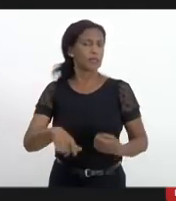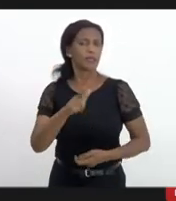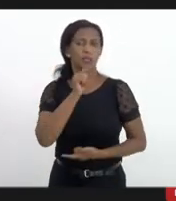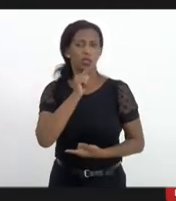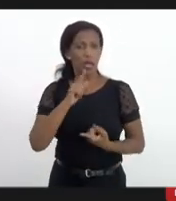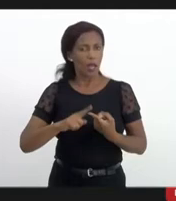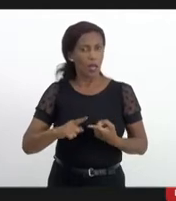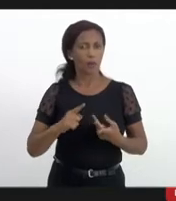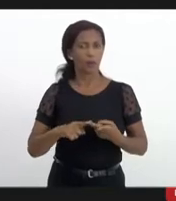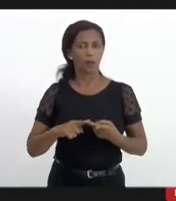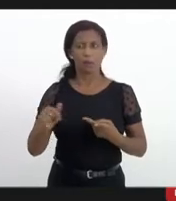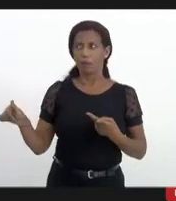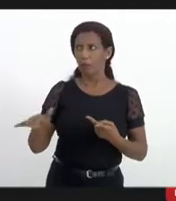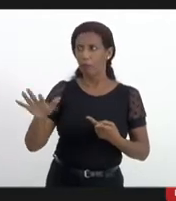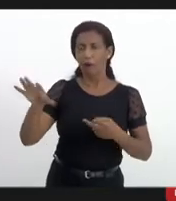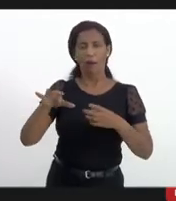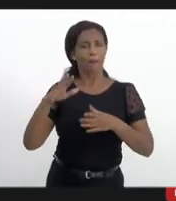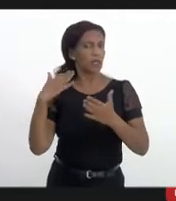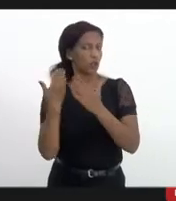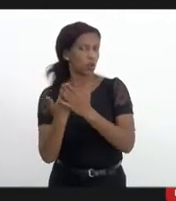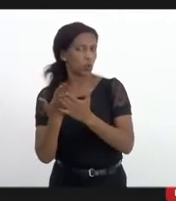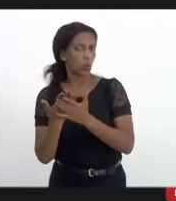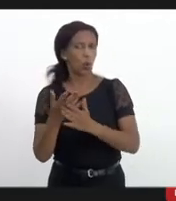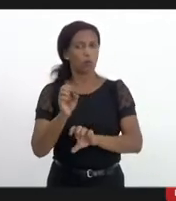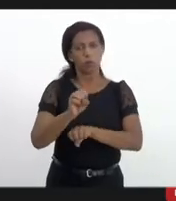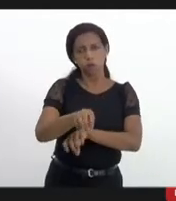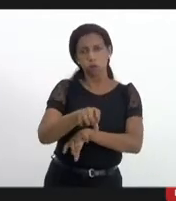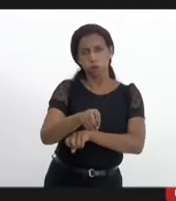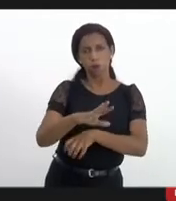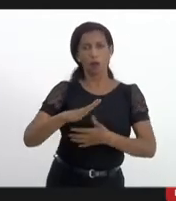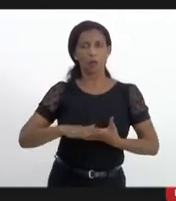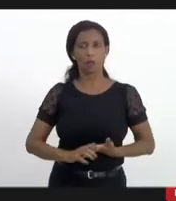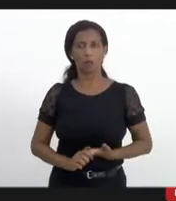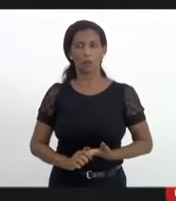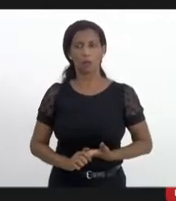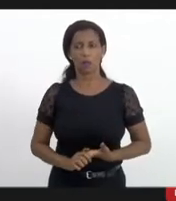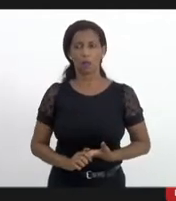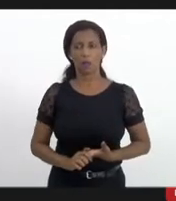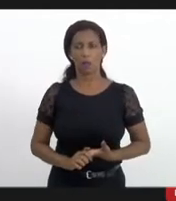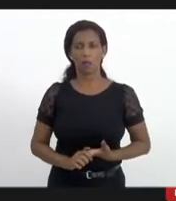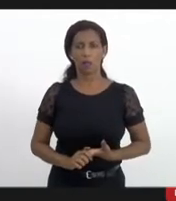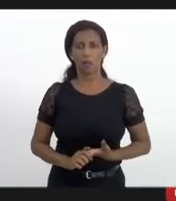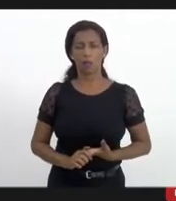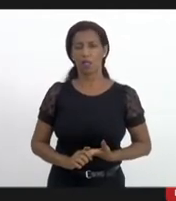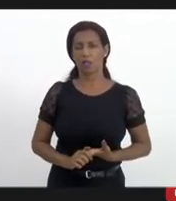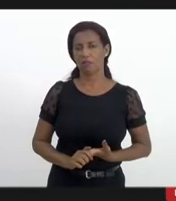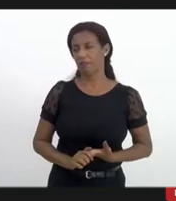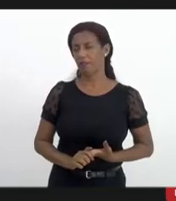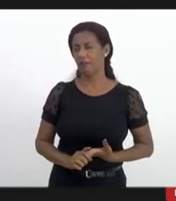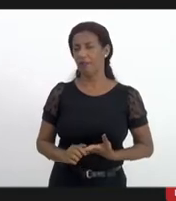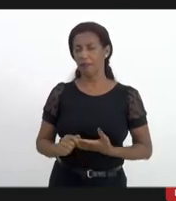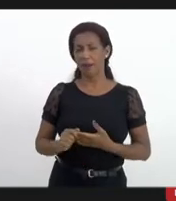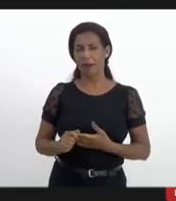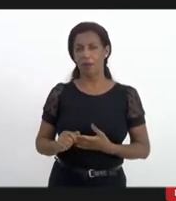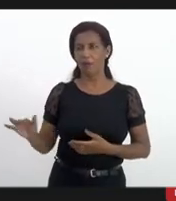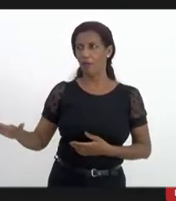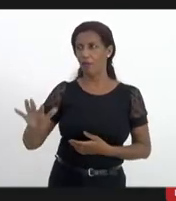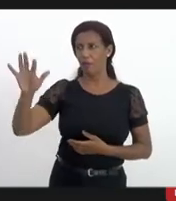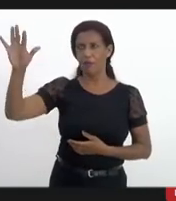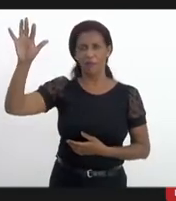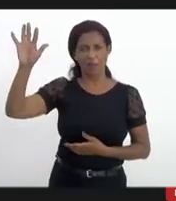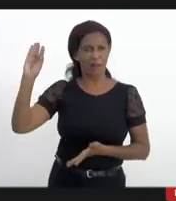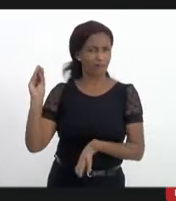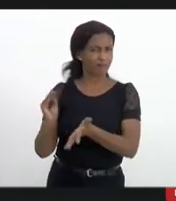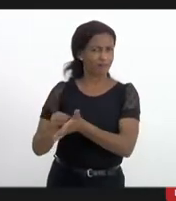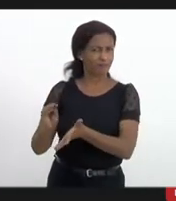de esgoto precisa de escola precisa de educação e por aí vai delegado então é o seguinte a minha pergunta